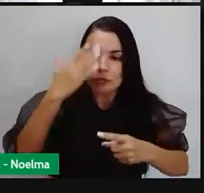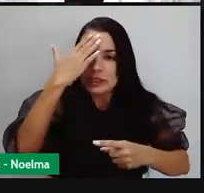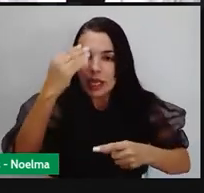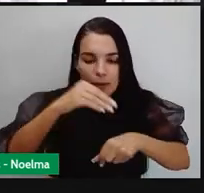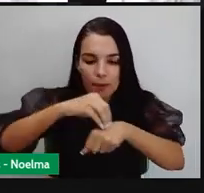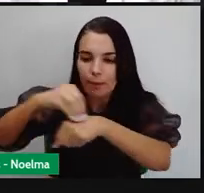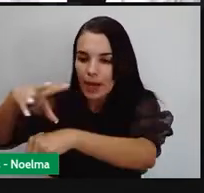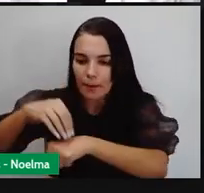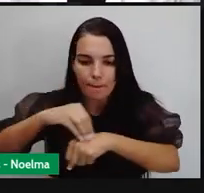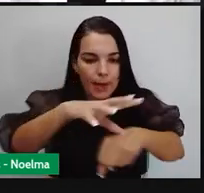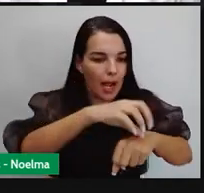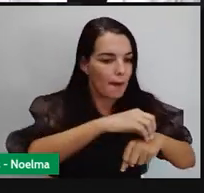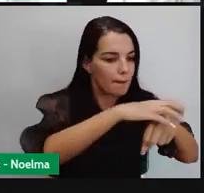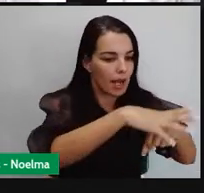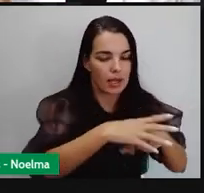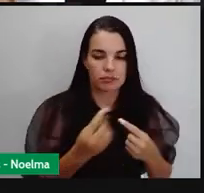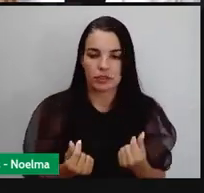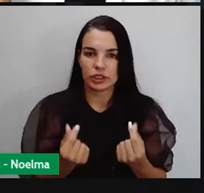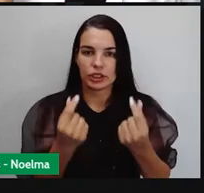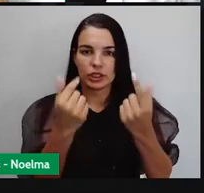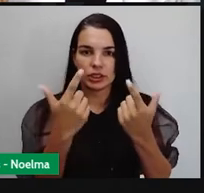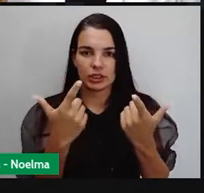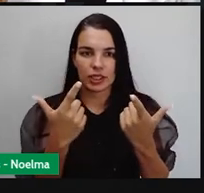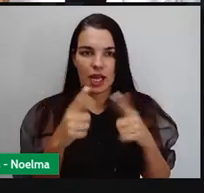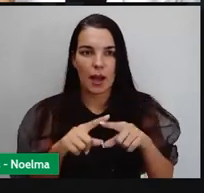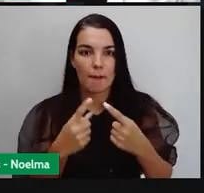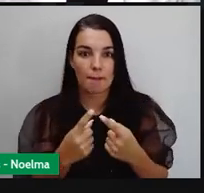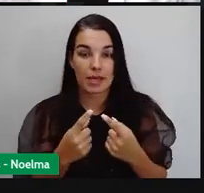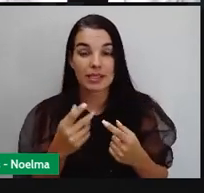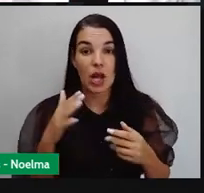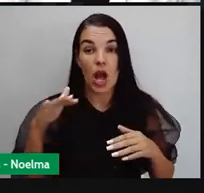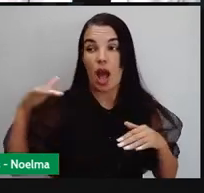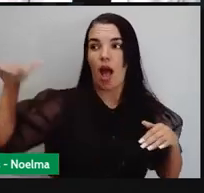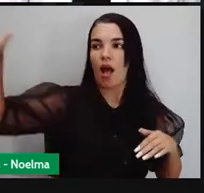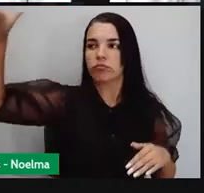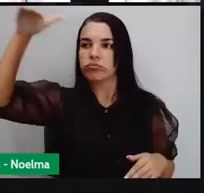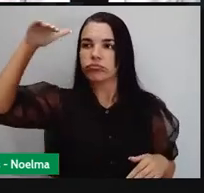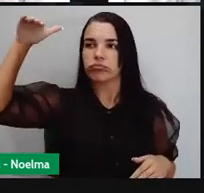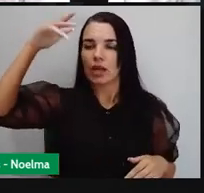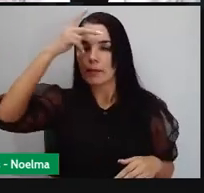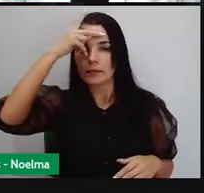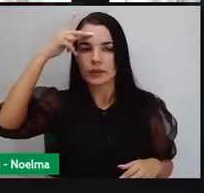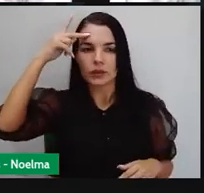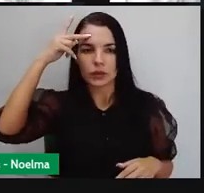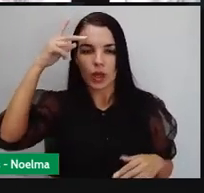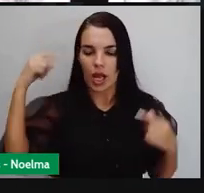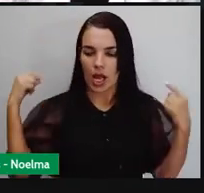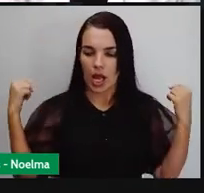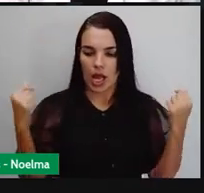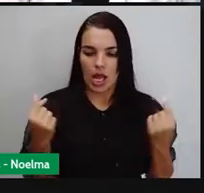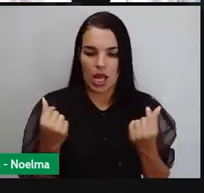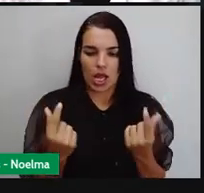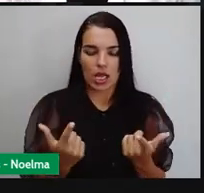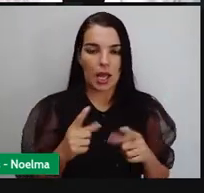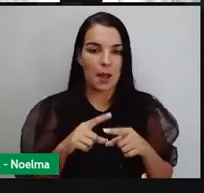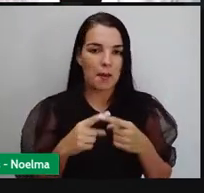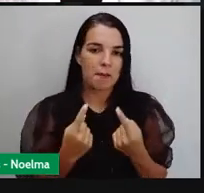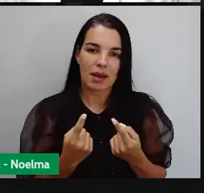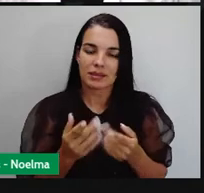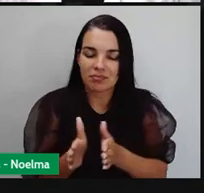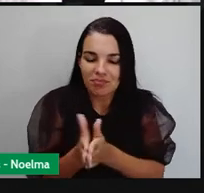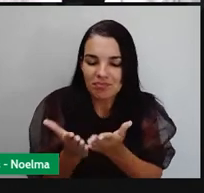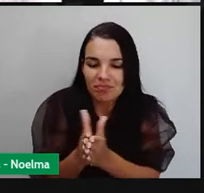O país ficava rico, a alta burguesia do país ficava rica, mas essa riqueza não